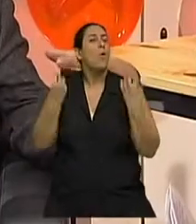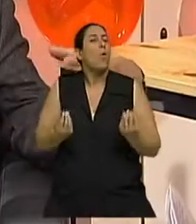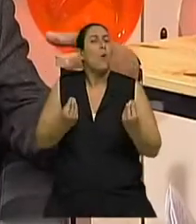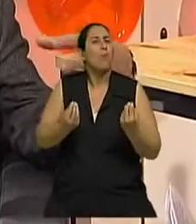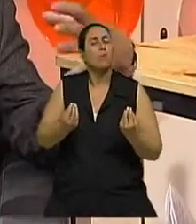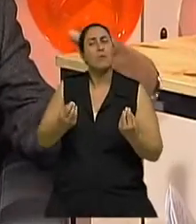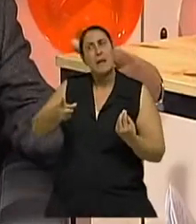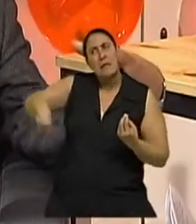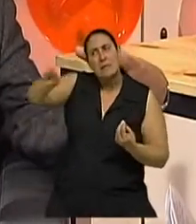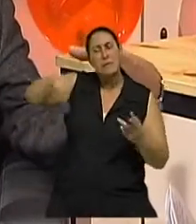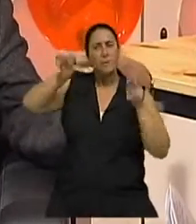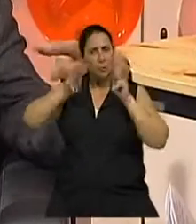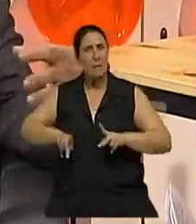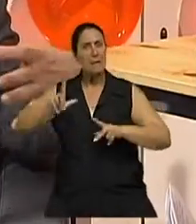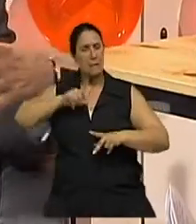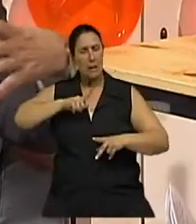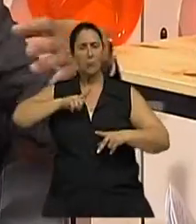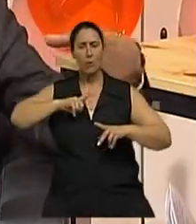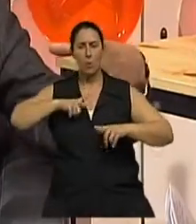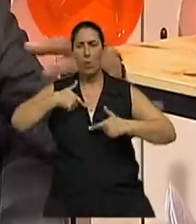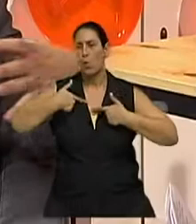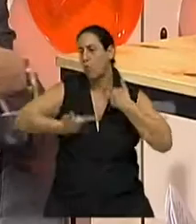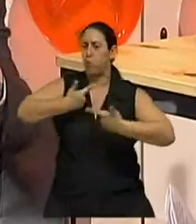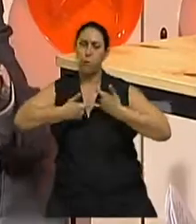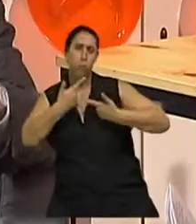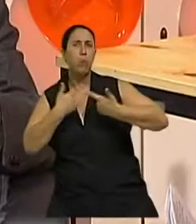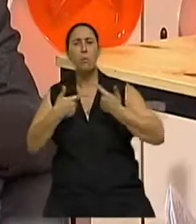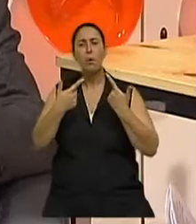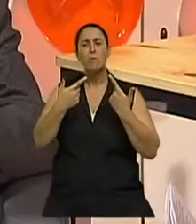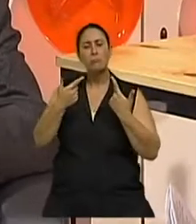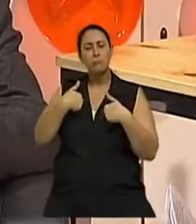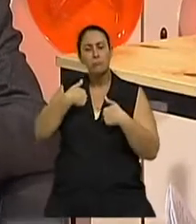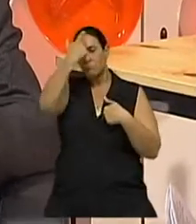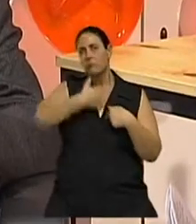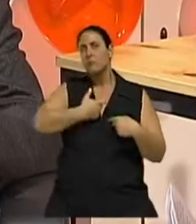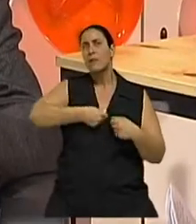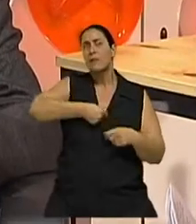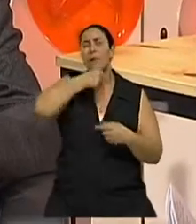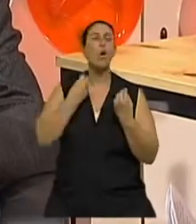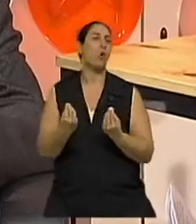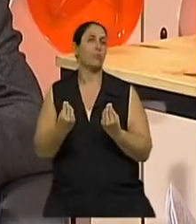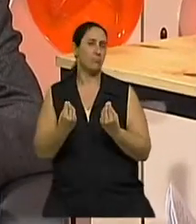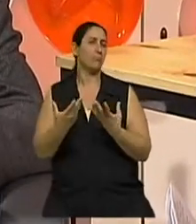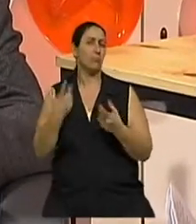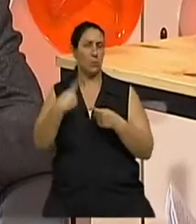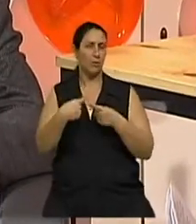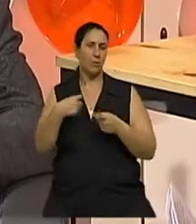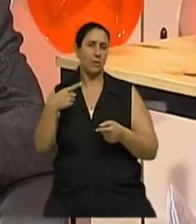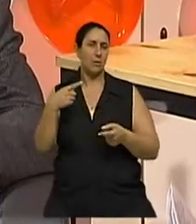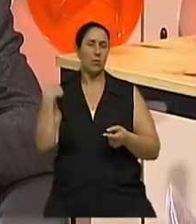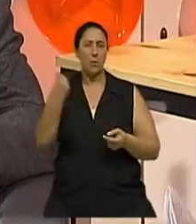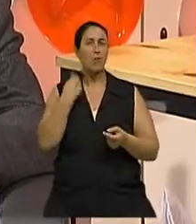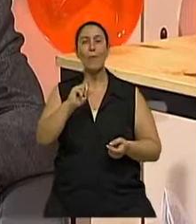essas pessoas com esse funcionamento vão envelhecer, né? Na verdade, a gente não sabe, não